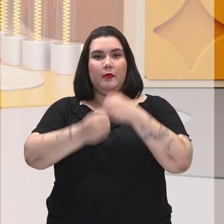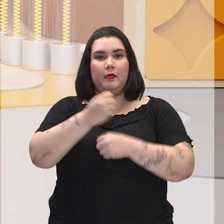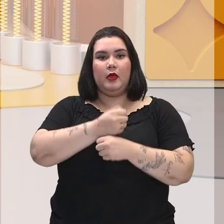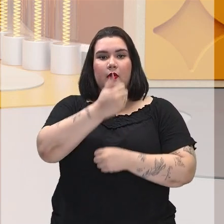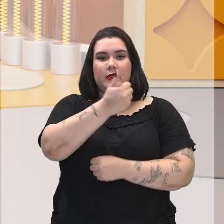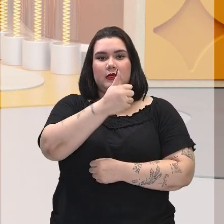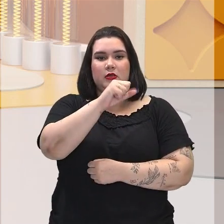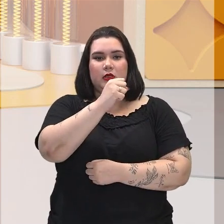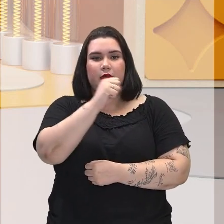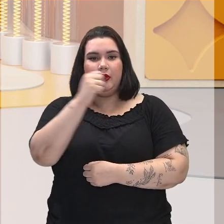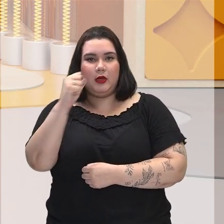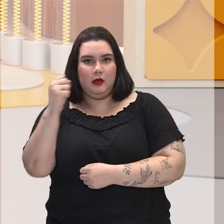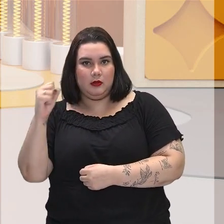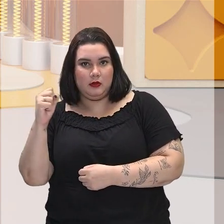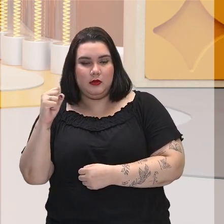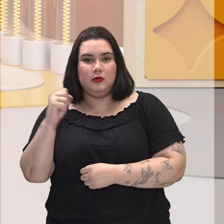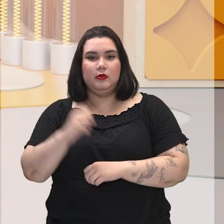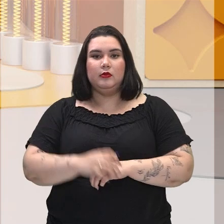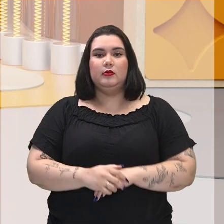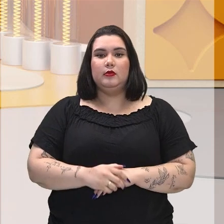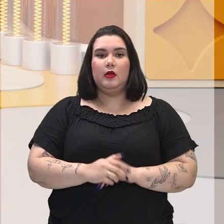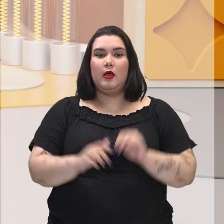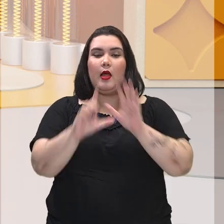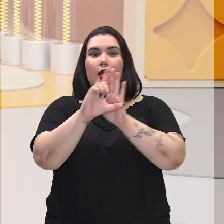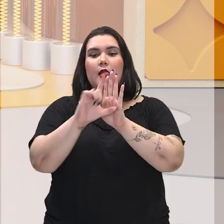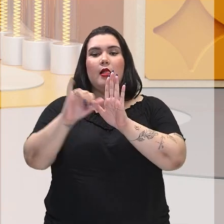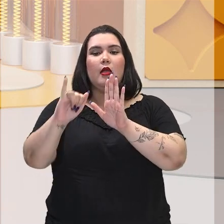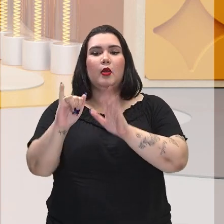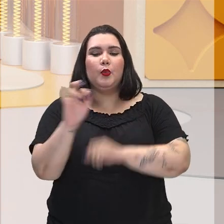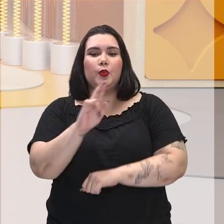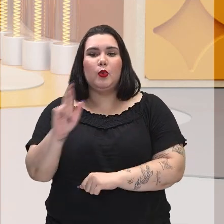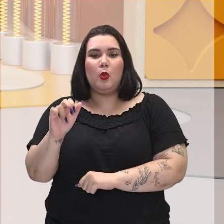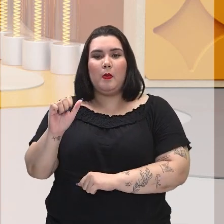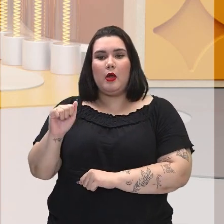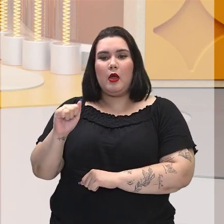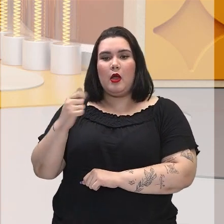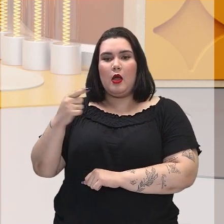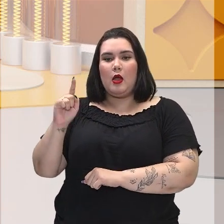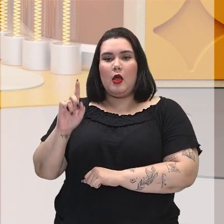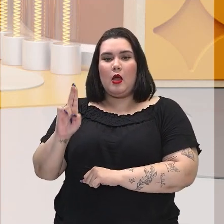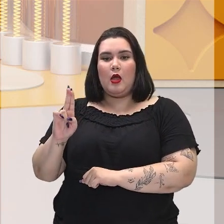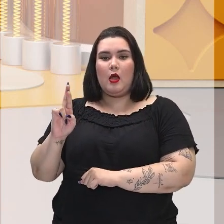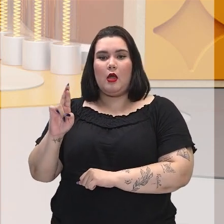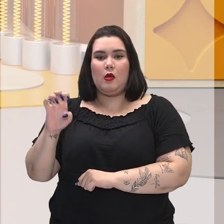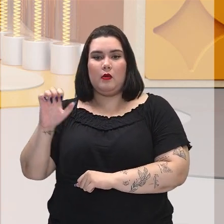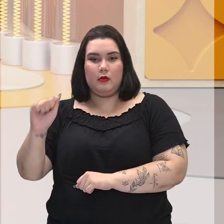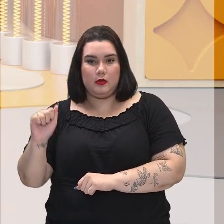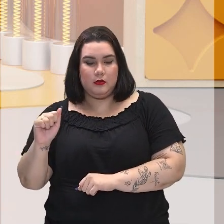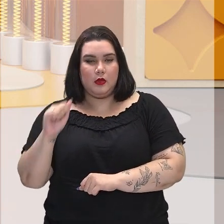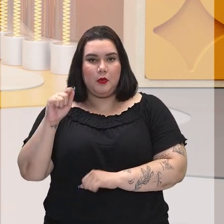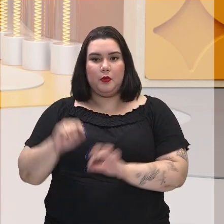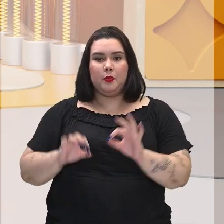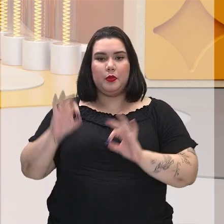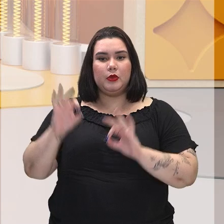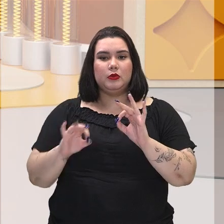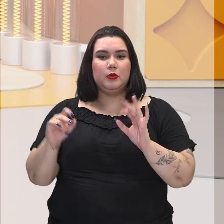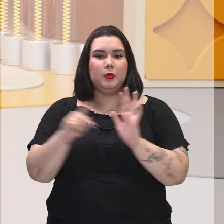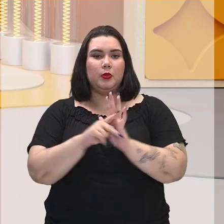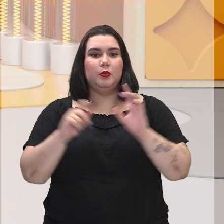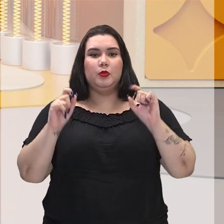comumente conhecida como Lei Áurea, que trata especificamente sobre o processo da